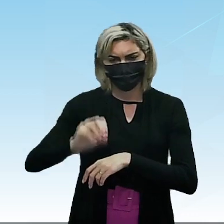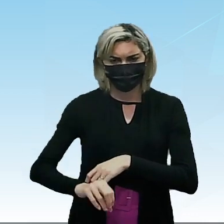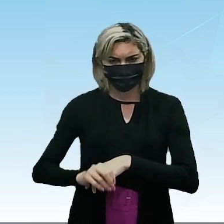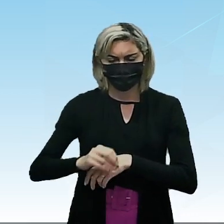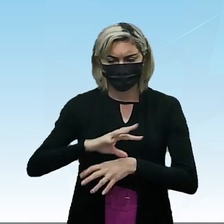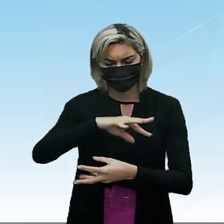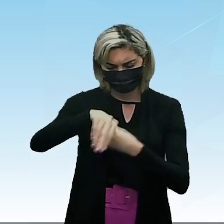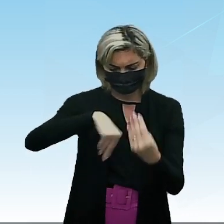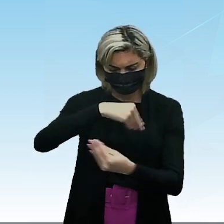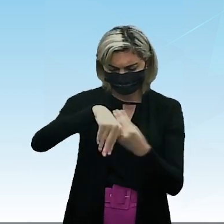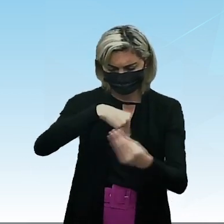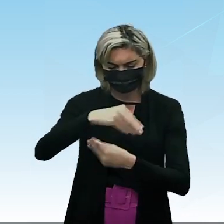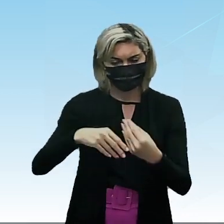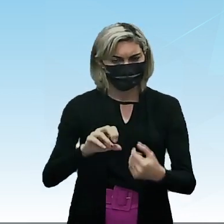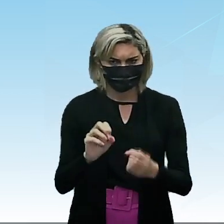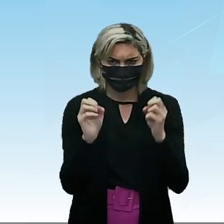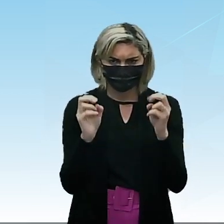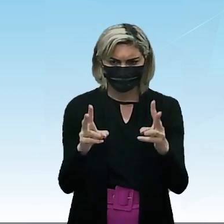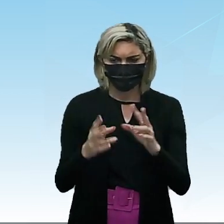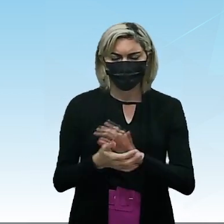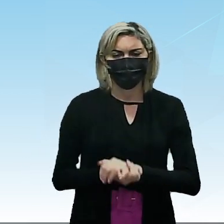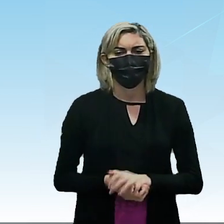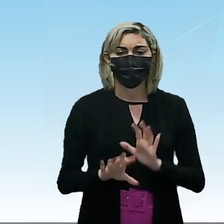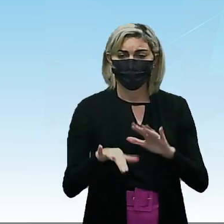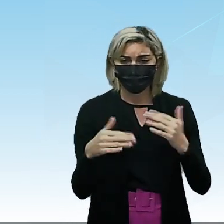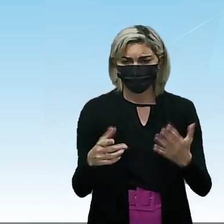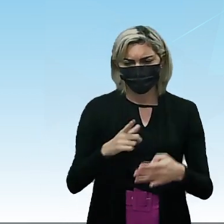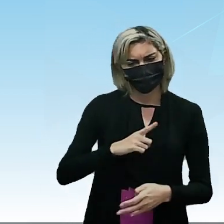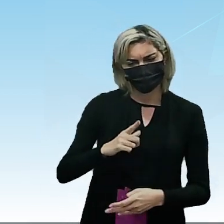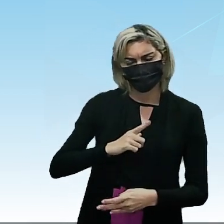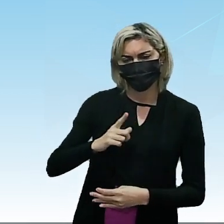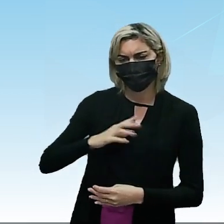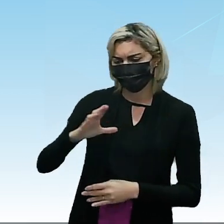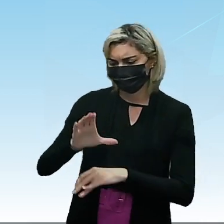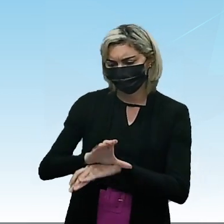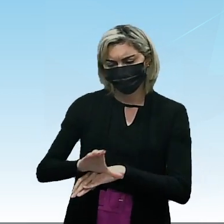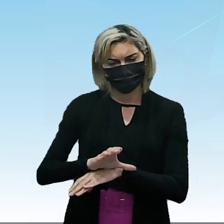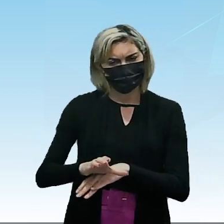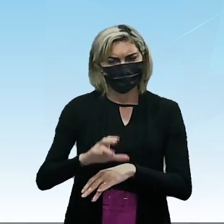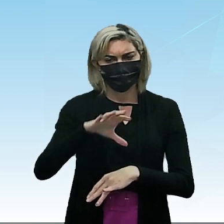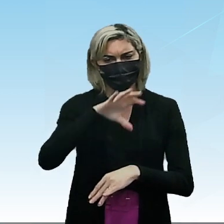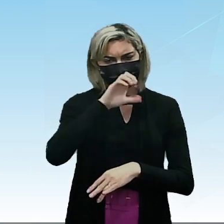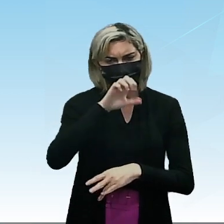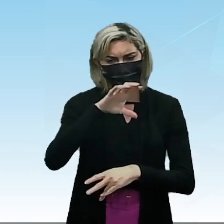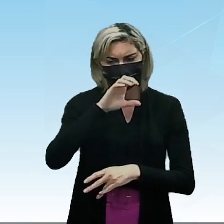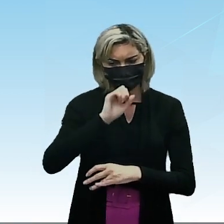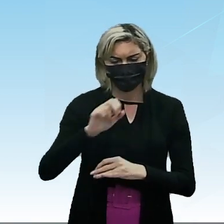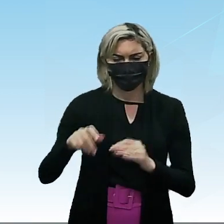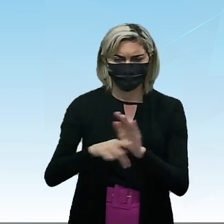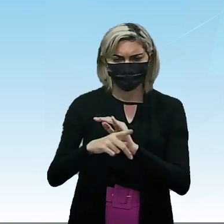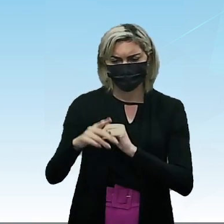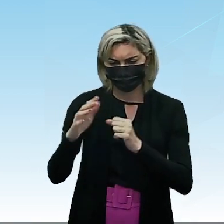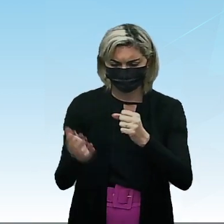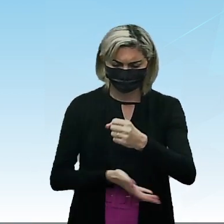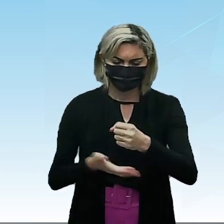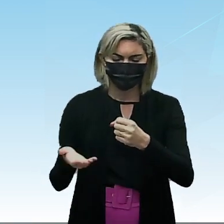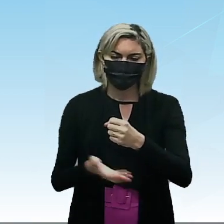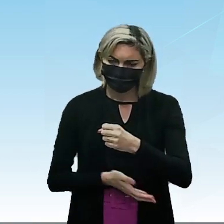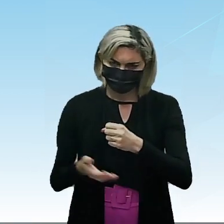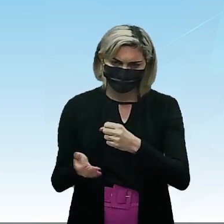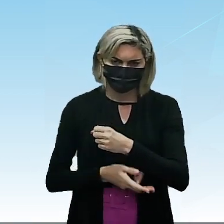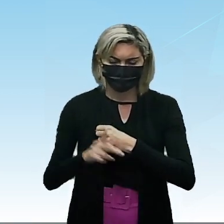constituição Ok? Pra vocês Então eu tenho carbono E hidrogênio A parte básica São os